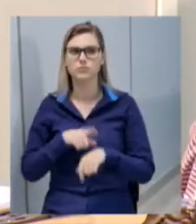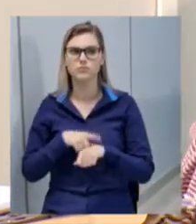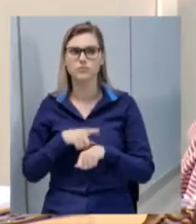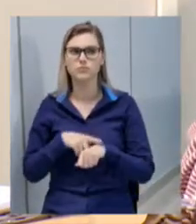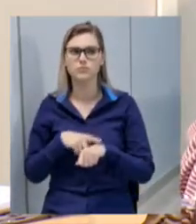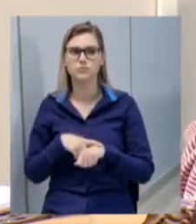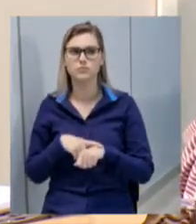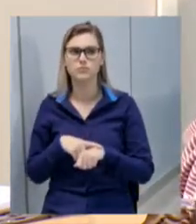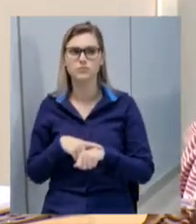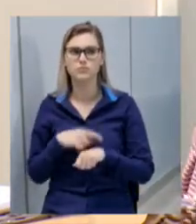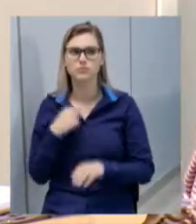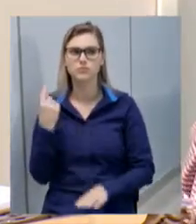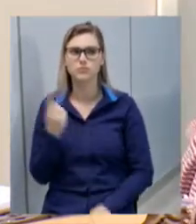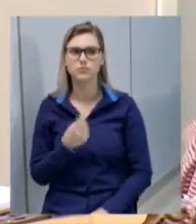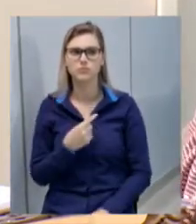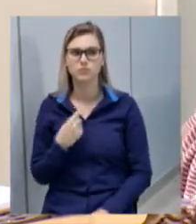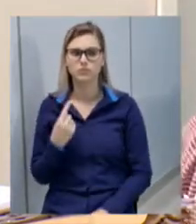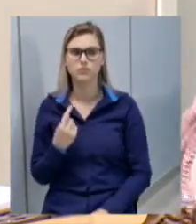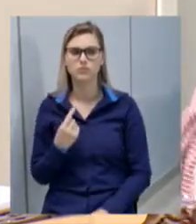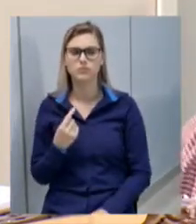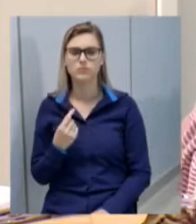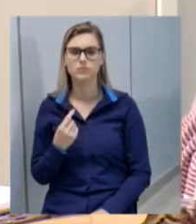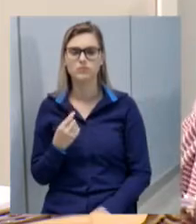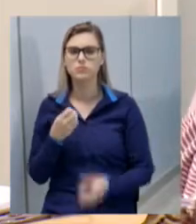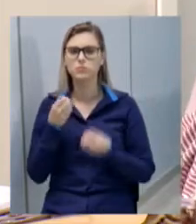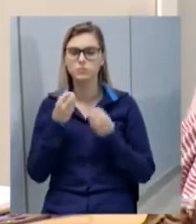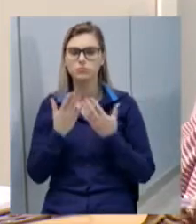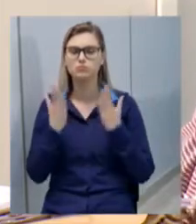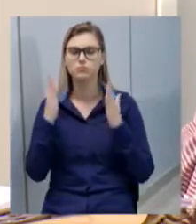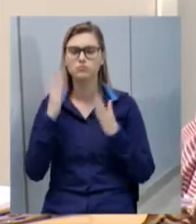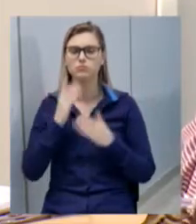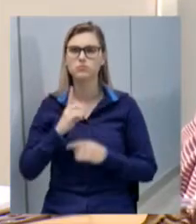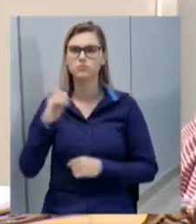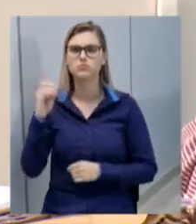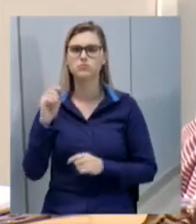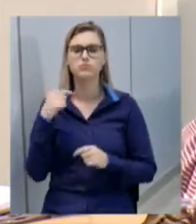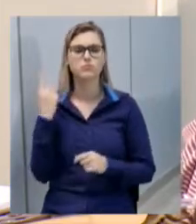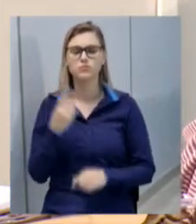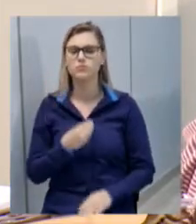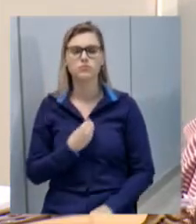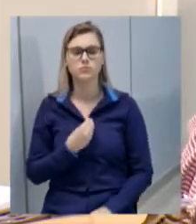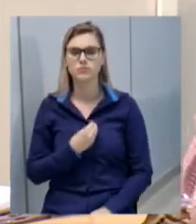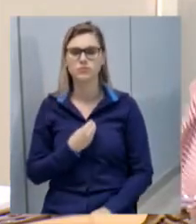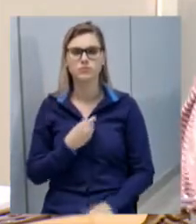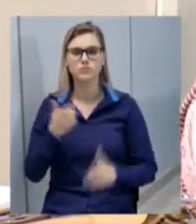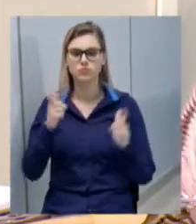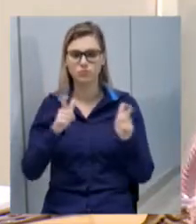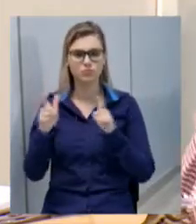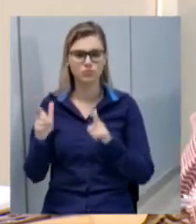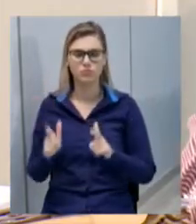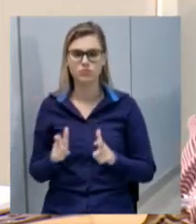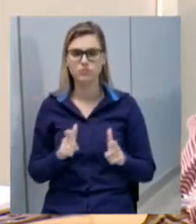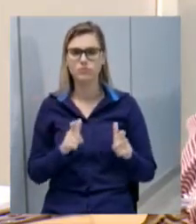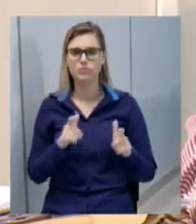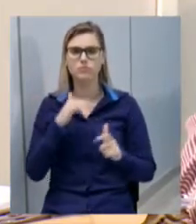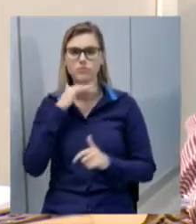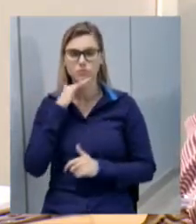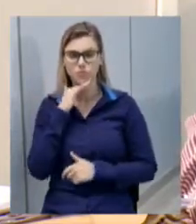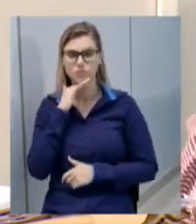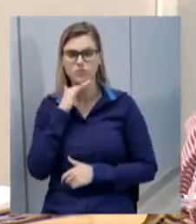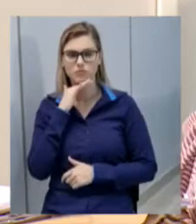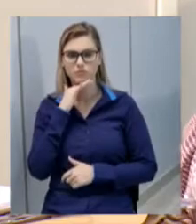nós graças a Deus não vivemos num ambiente de ruínas num ambiente